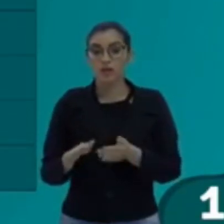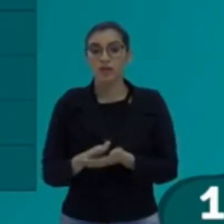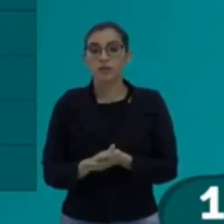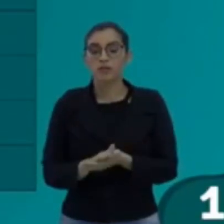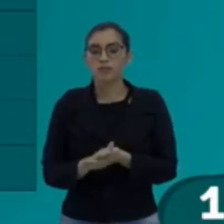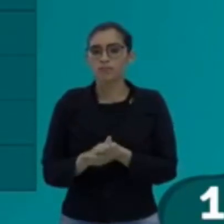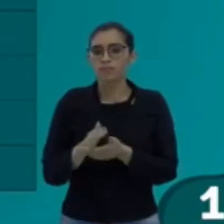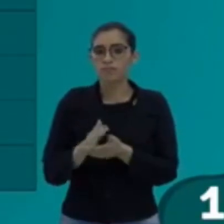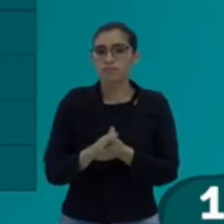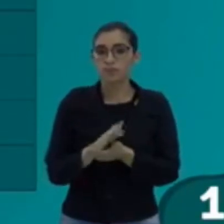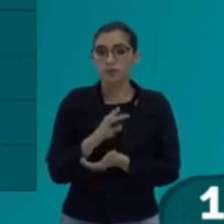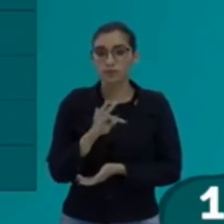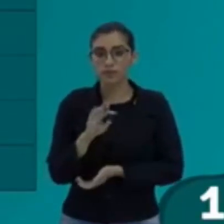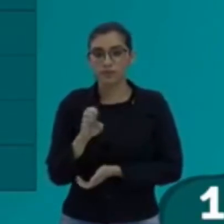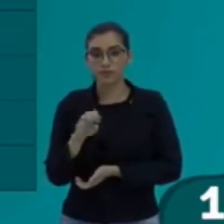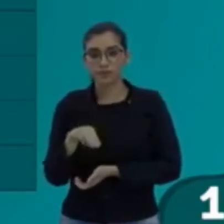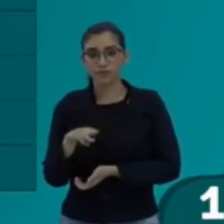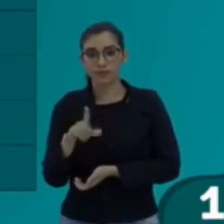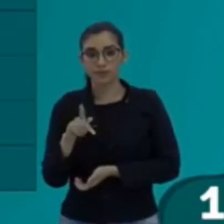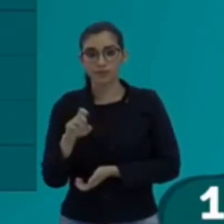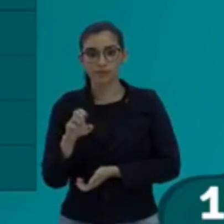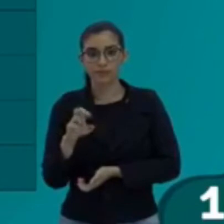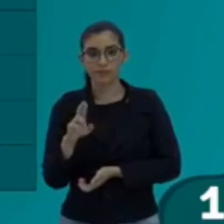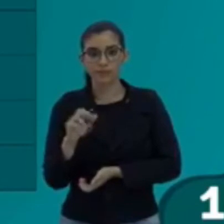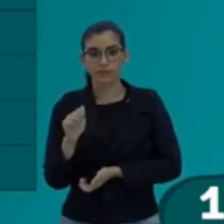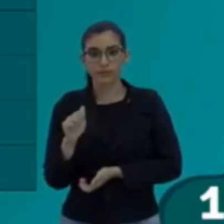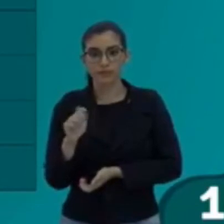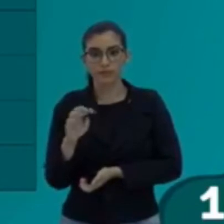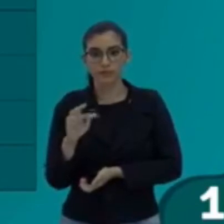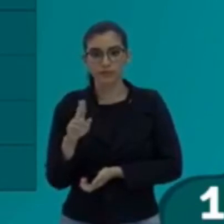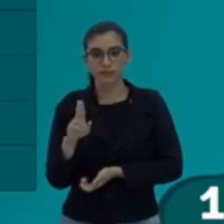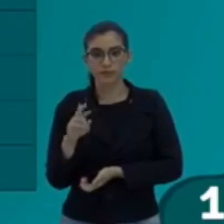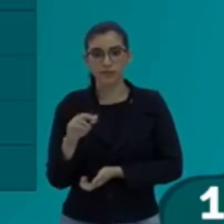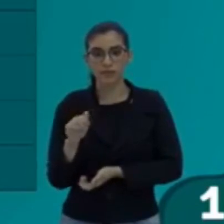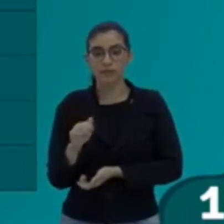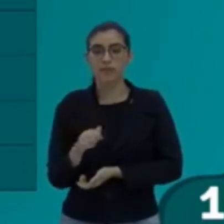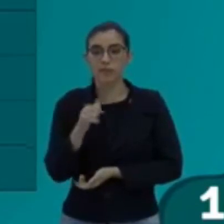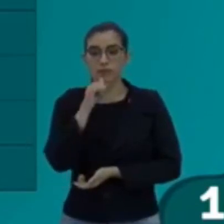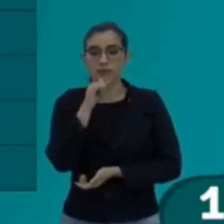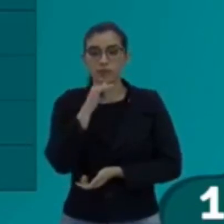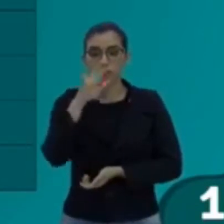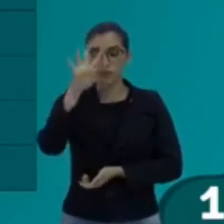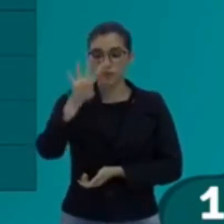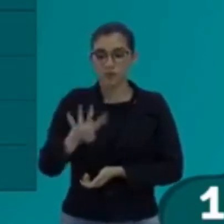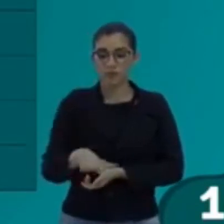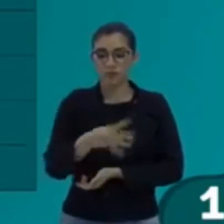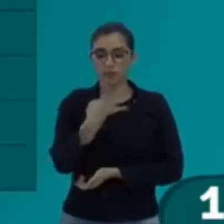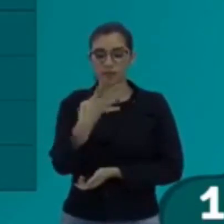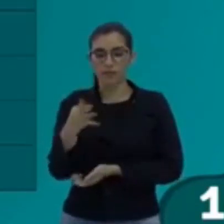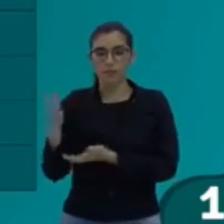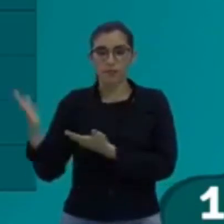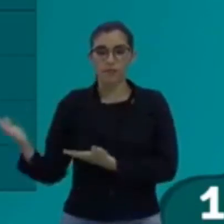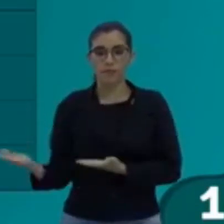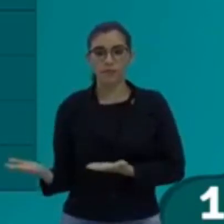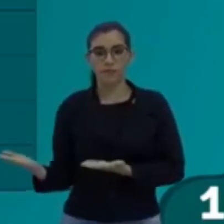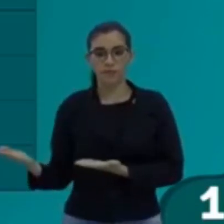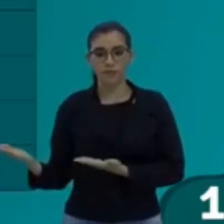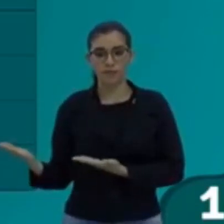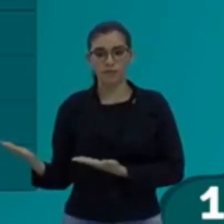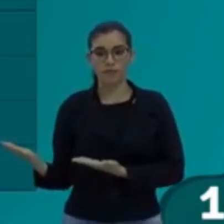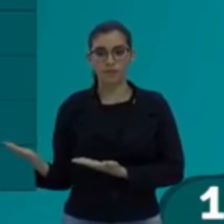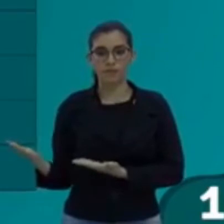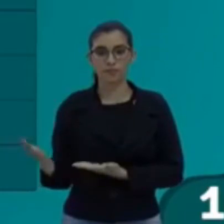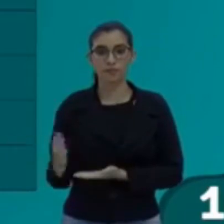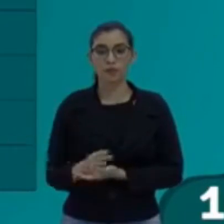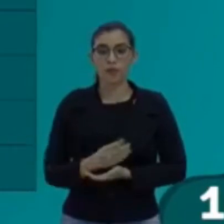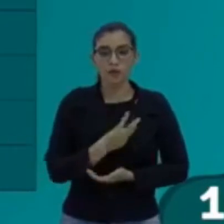a menos 10, olha 0 graus Celsius, ó. Bora, o interessa pra gente? 30 graus. Olha a velocidade